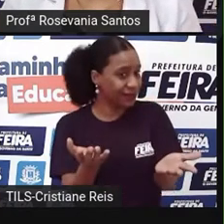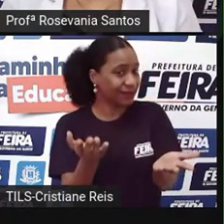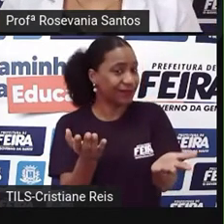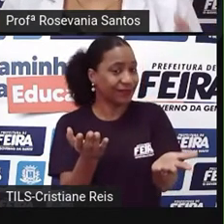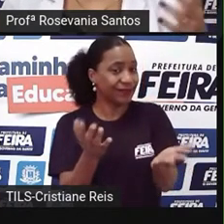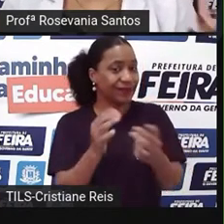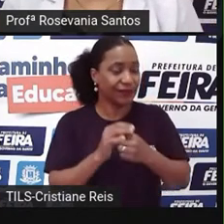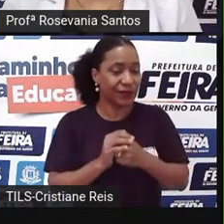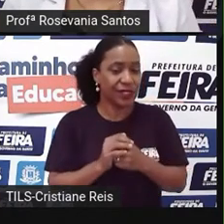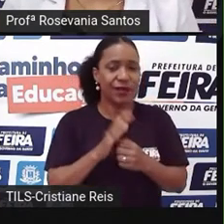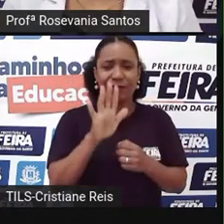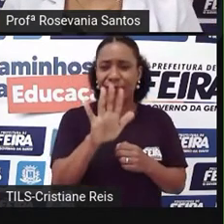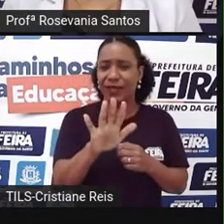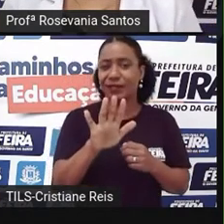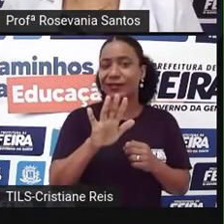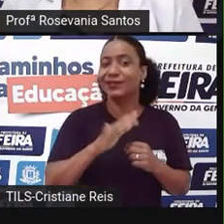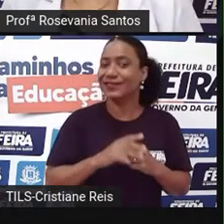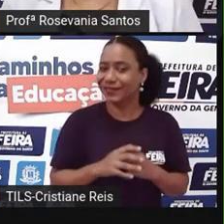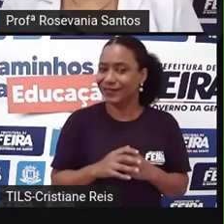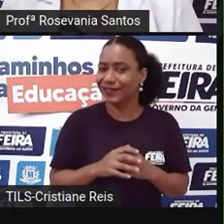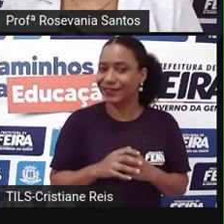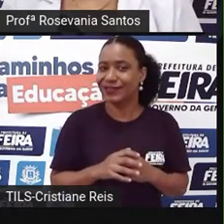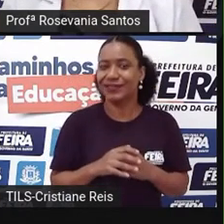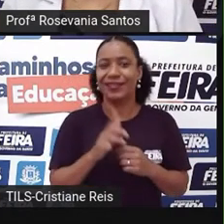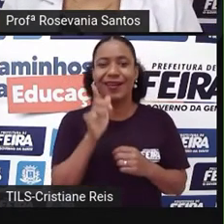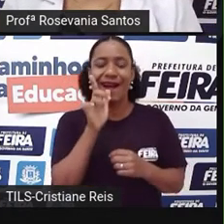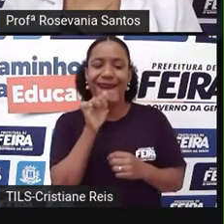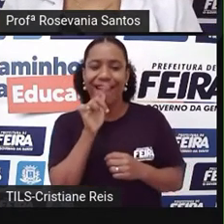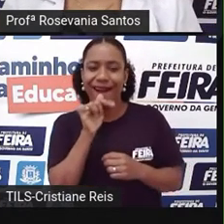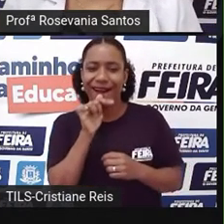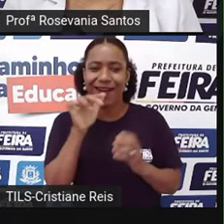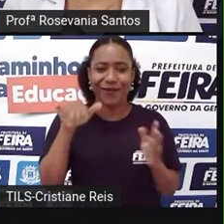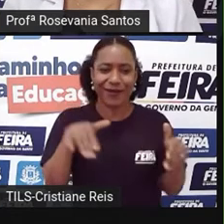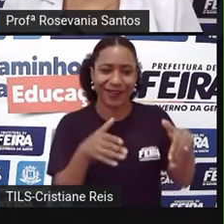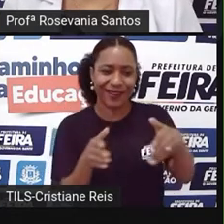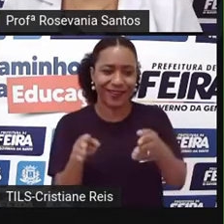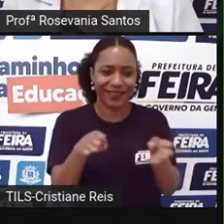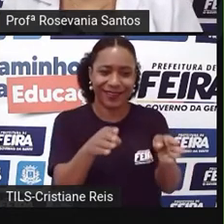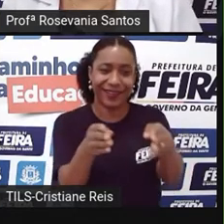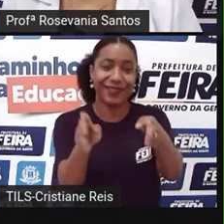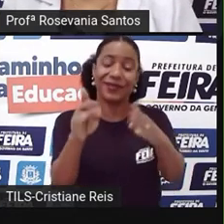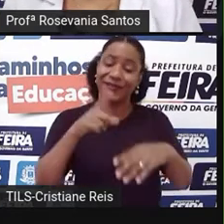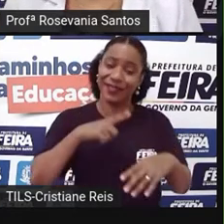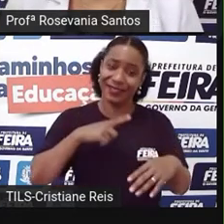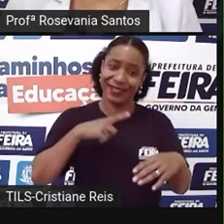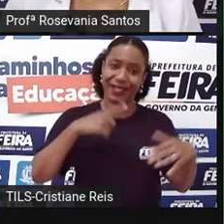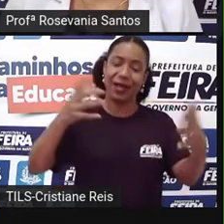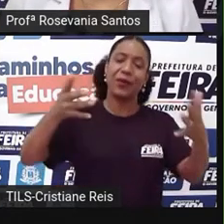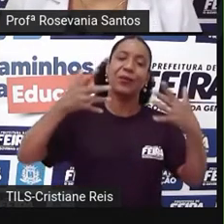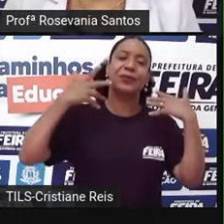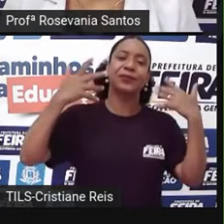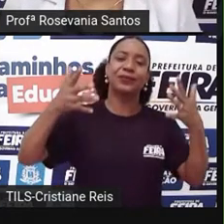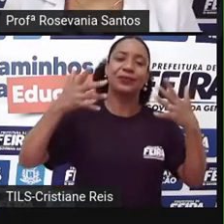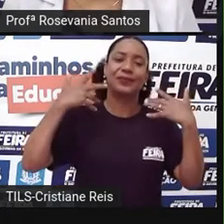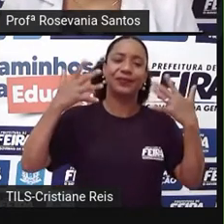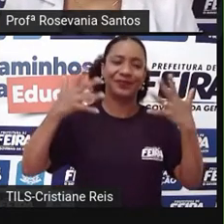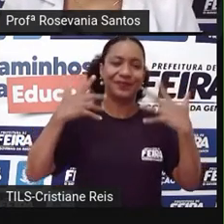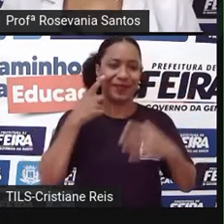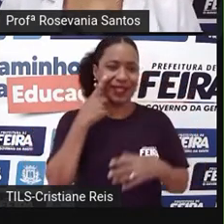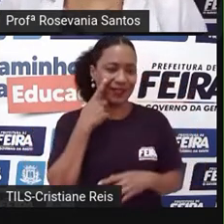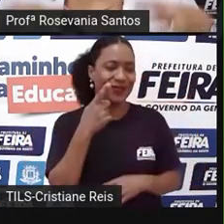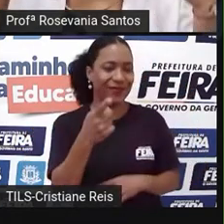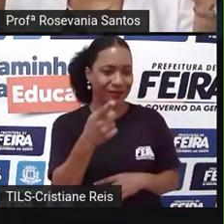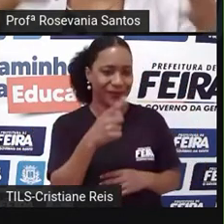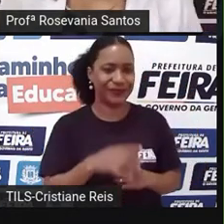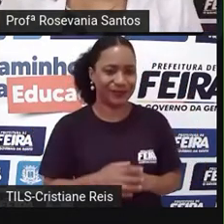sim. Mas, qual a diferença disso? É a grande quantidade de águas que a gente tem aí, essas águas superficiais. Então, nós temos